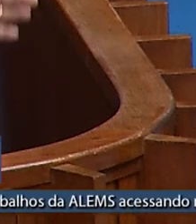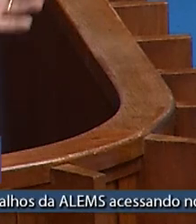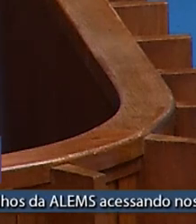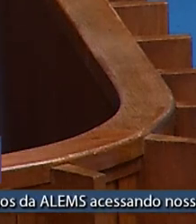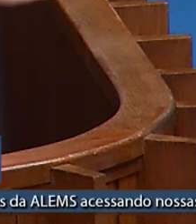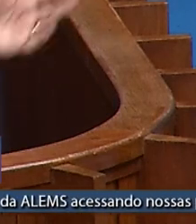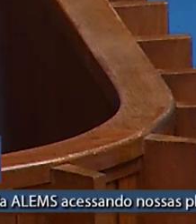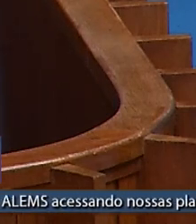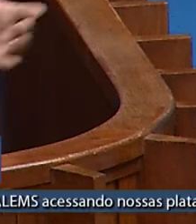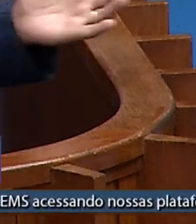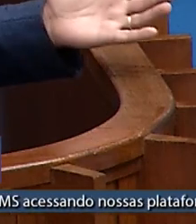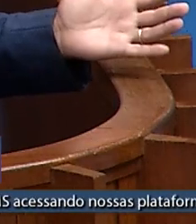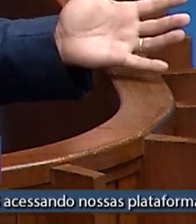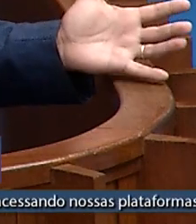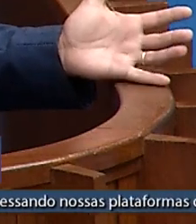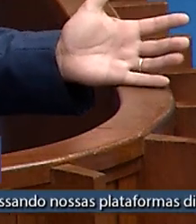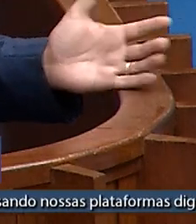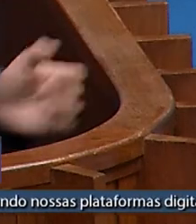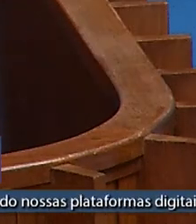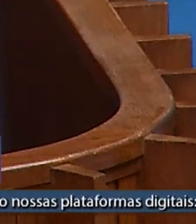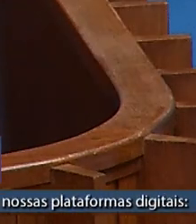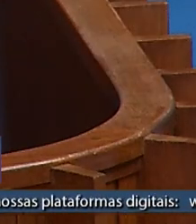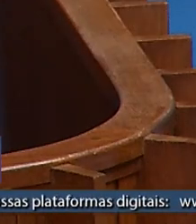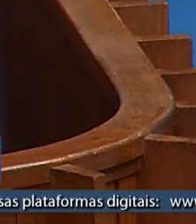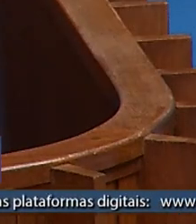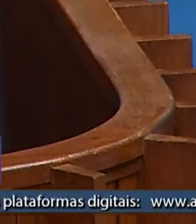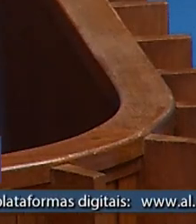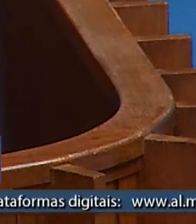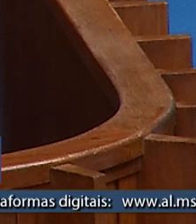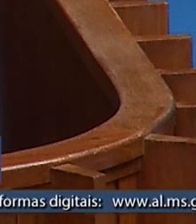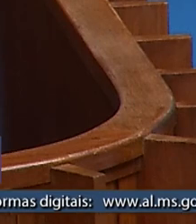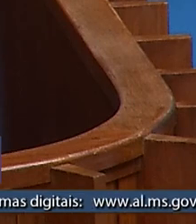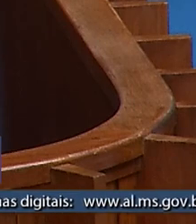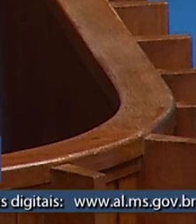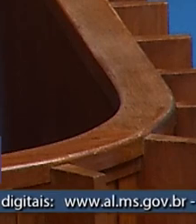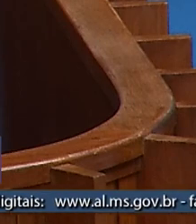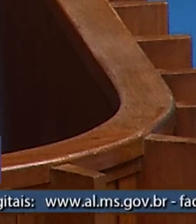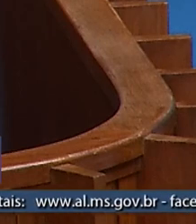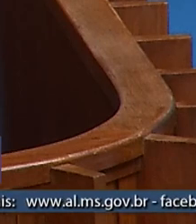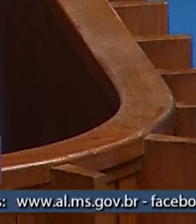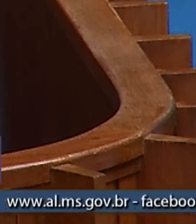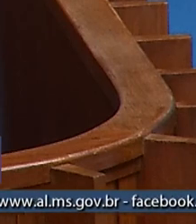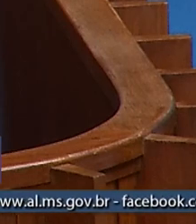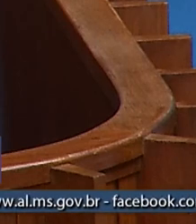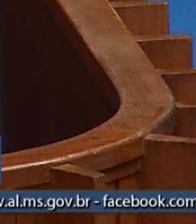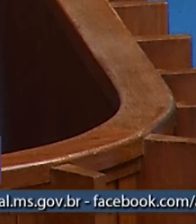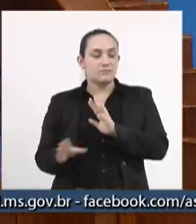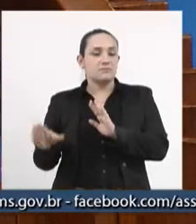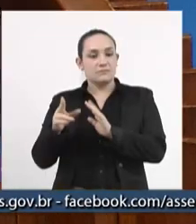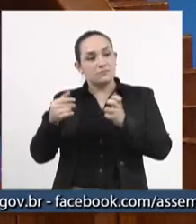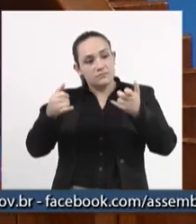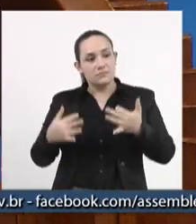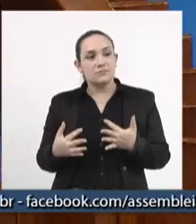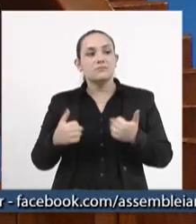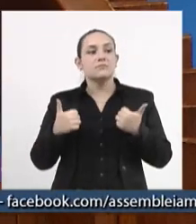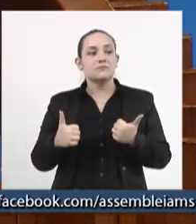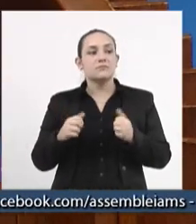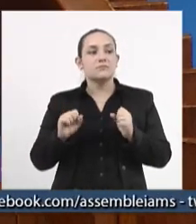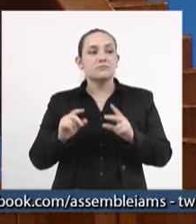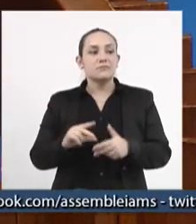27 ICMS, cada estado tem um. Então, vamos criar uma única lei nacional que vai disciplinar o ICMS? Ótimo.